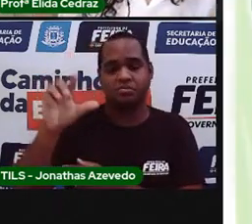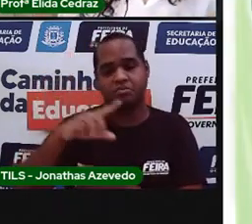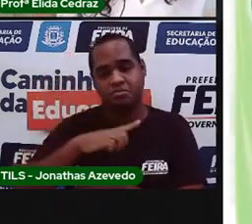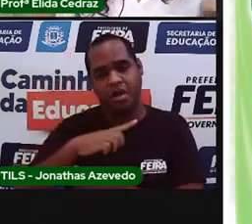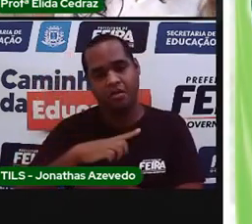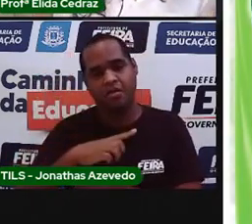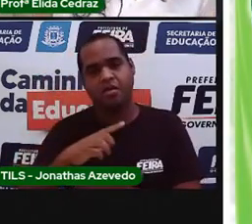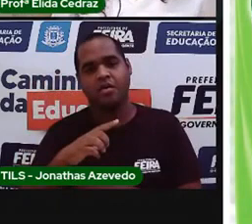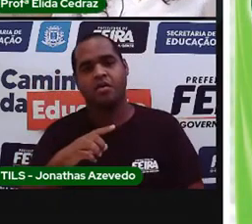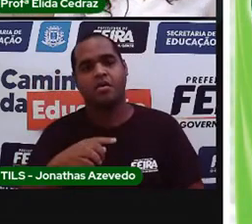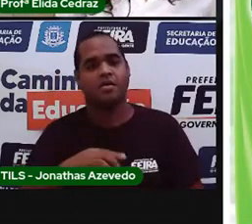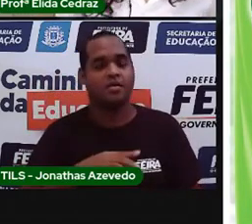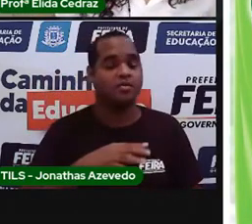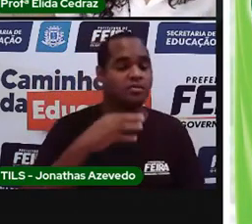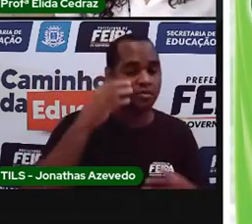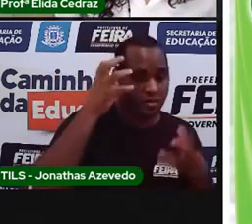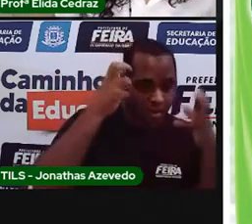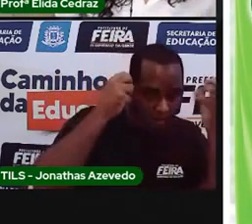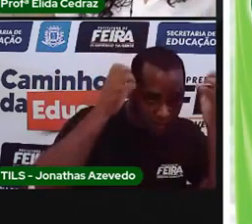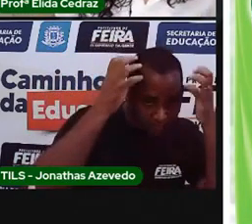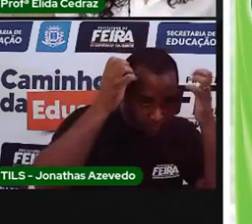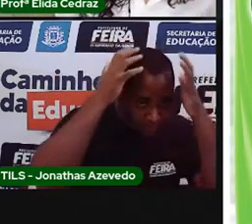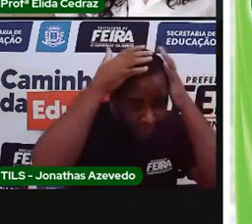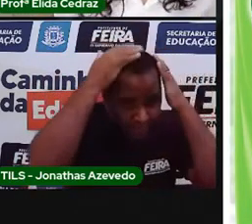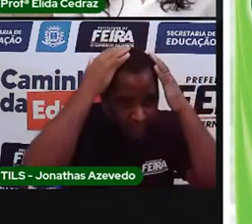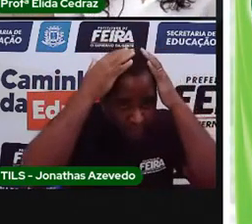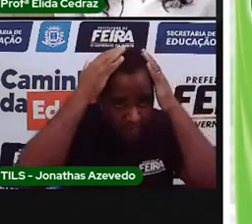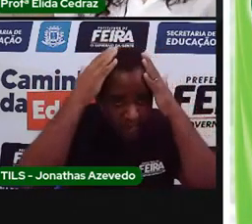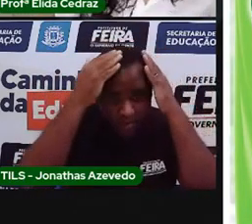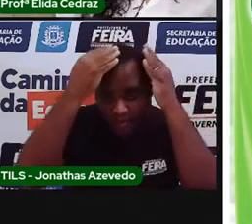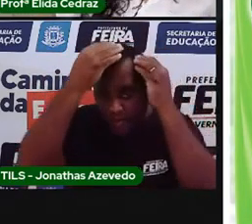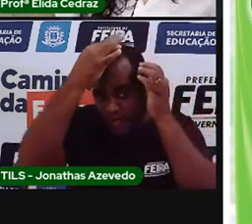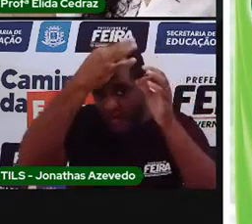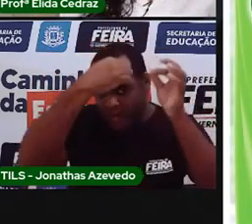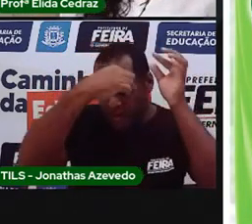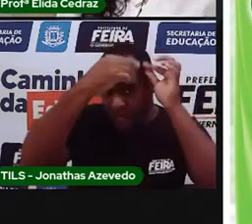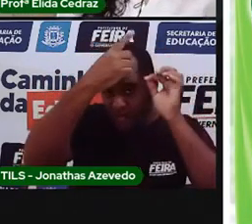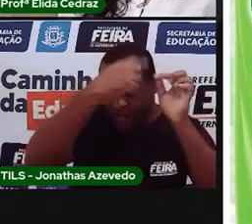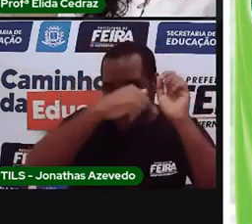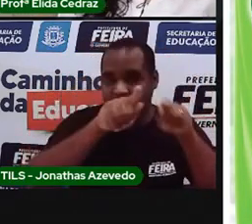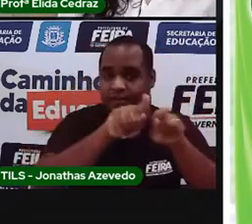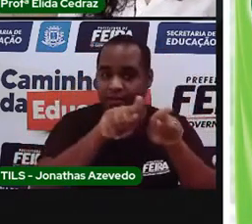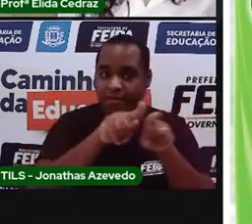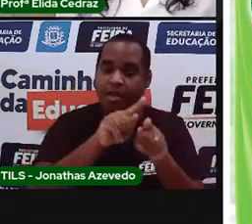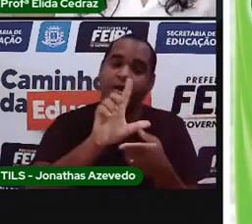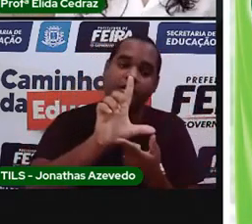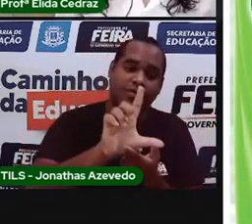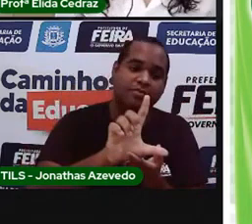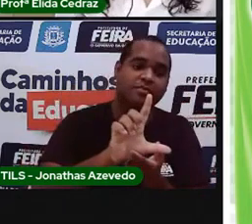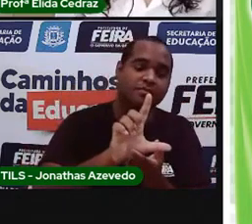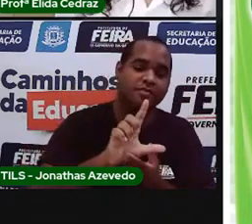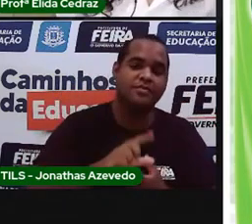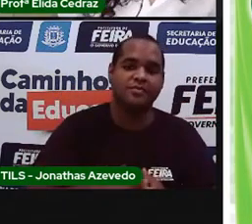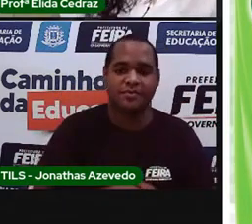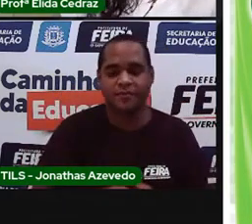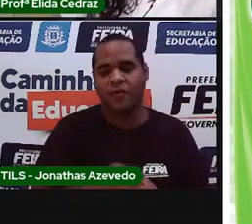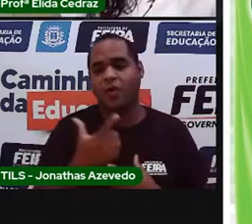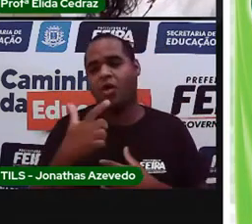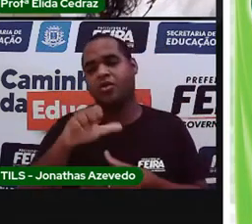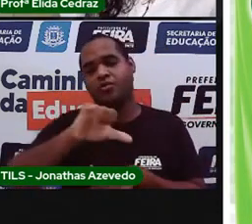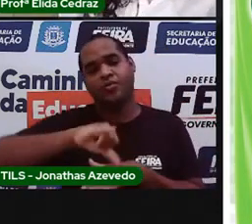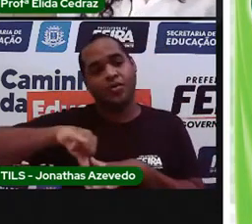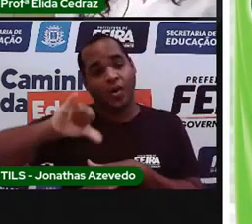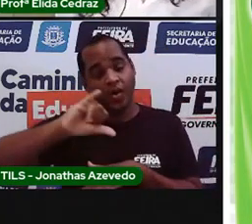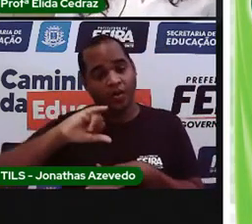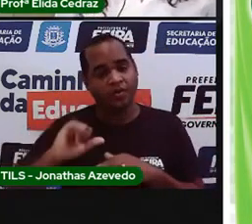temos shampoo e condicionador. É também por litros. O